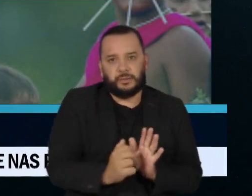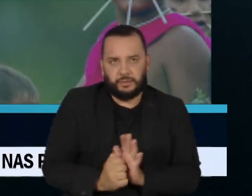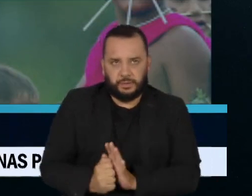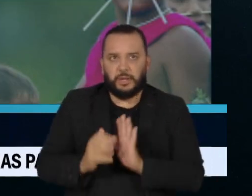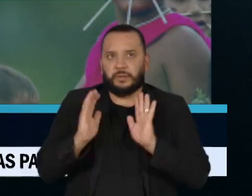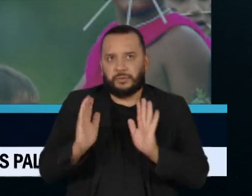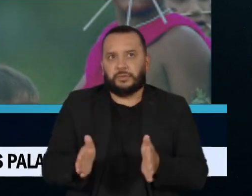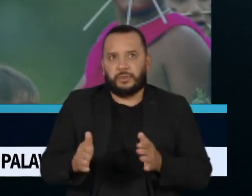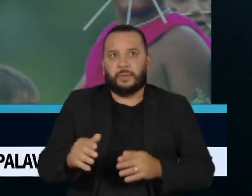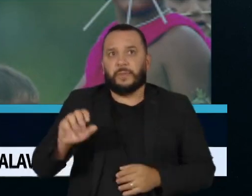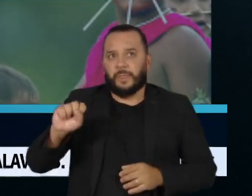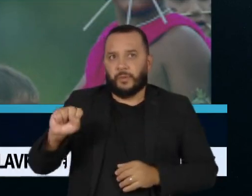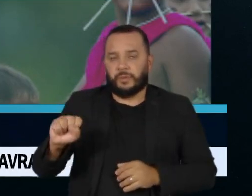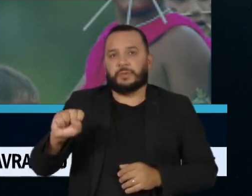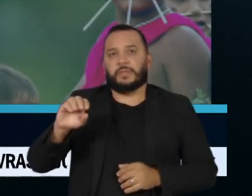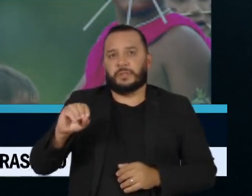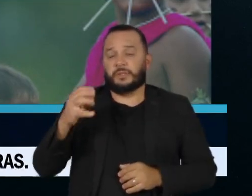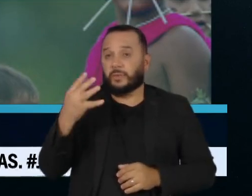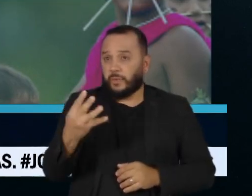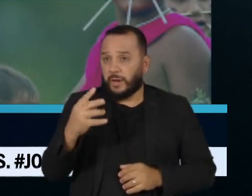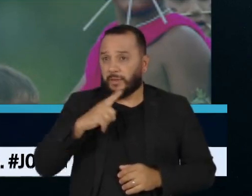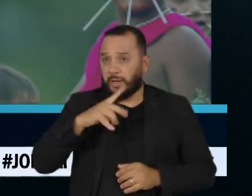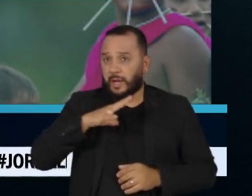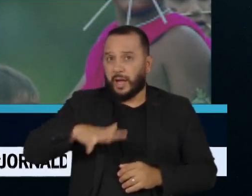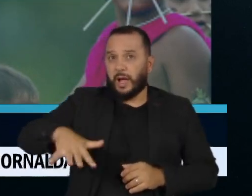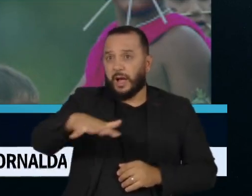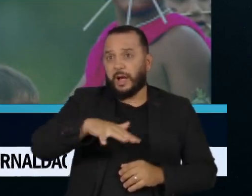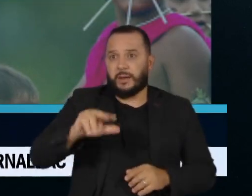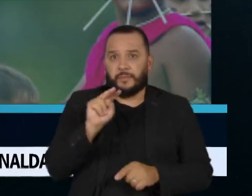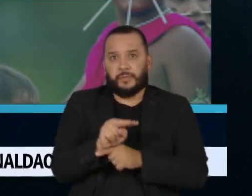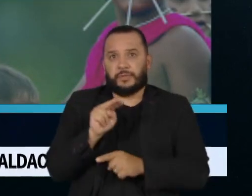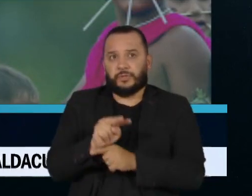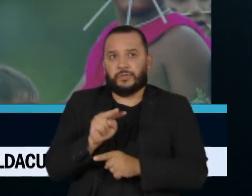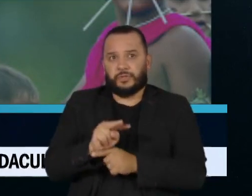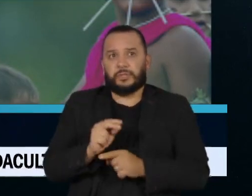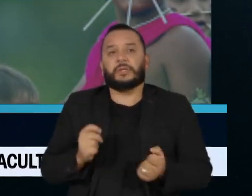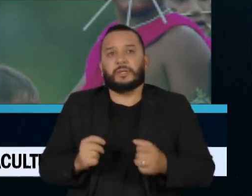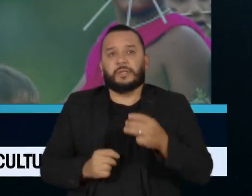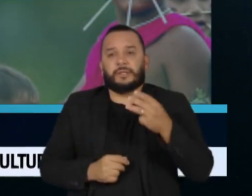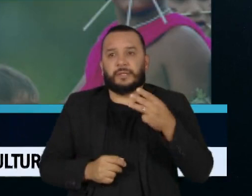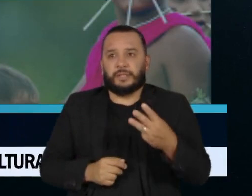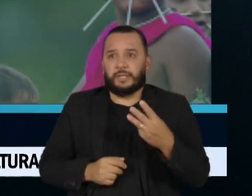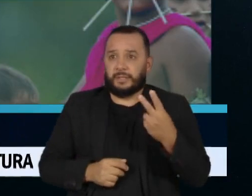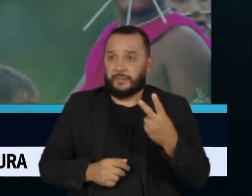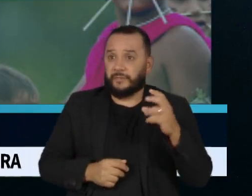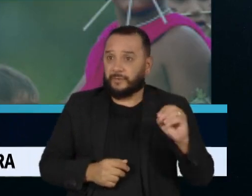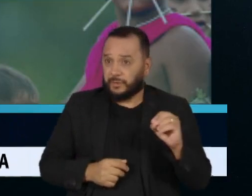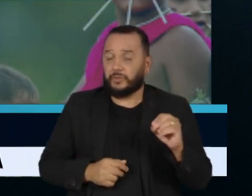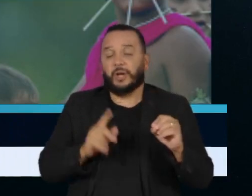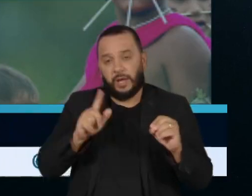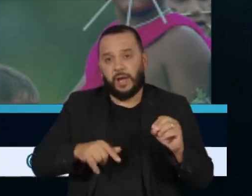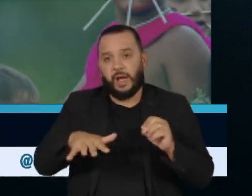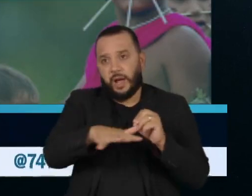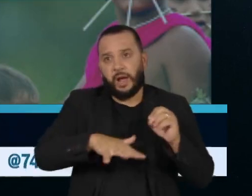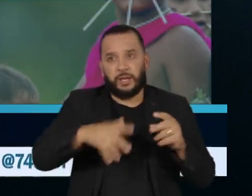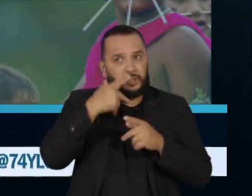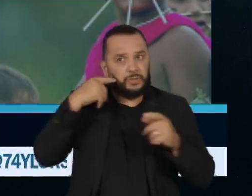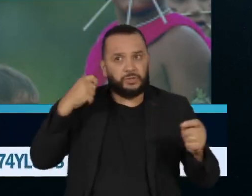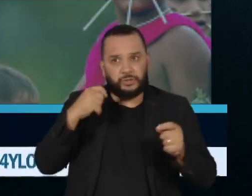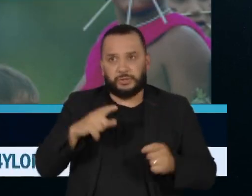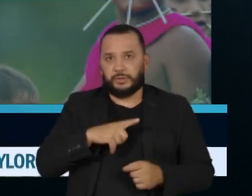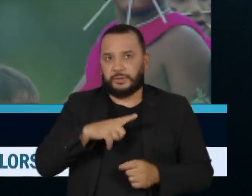Mais de 800 estão dentro de áreas protegidas. Dessas, 320 estão em terras indígenas.